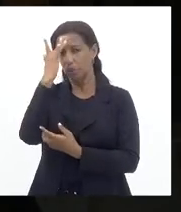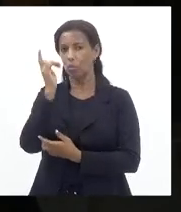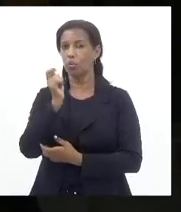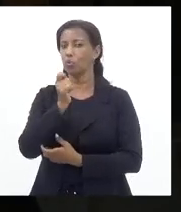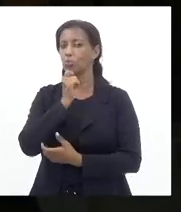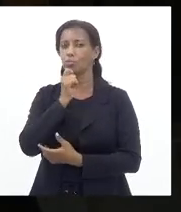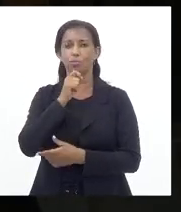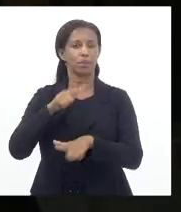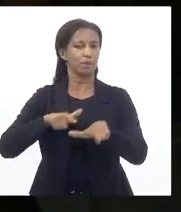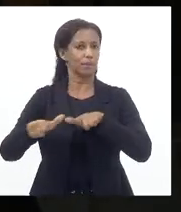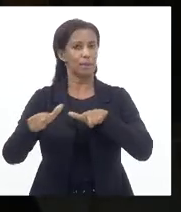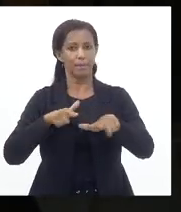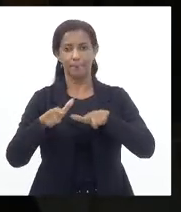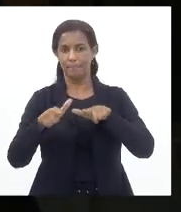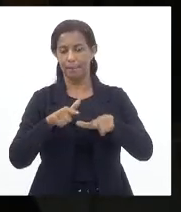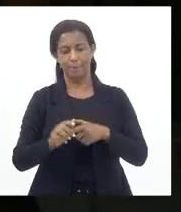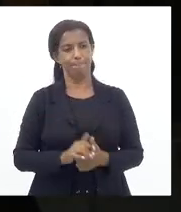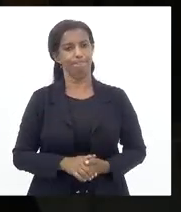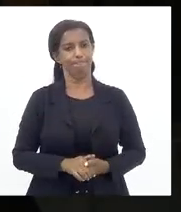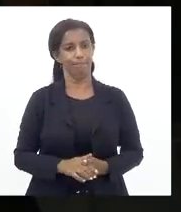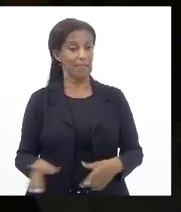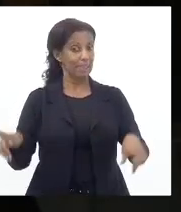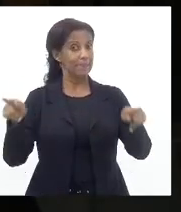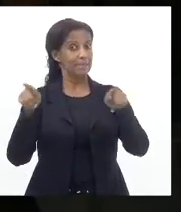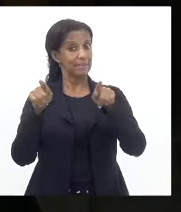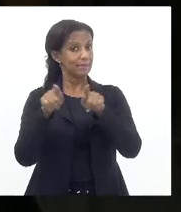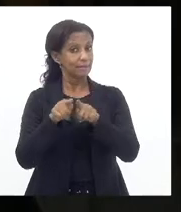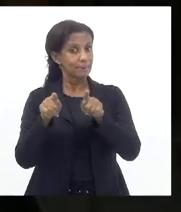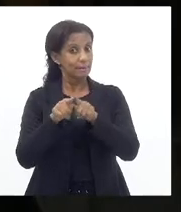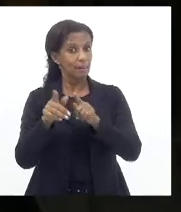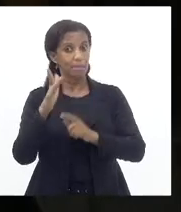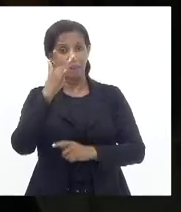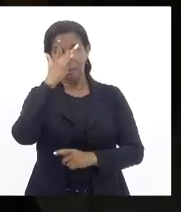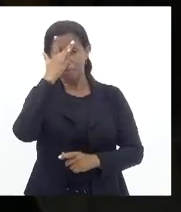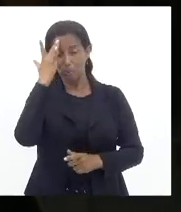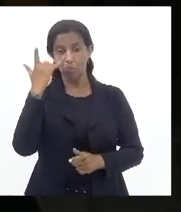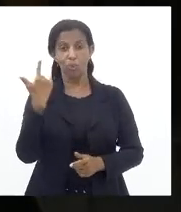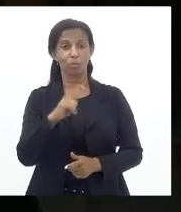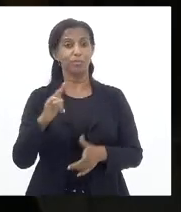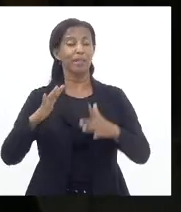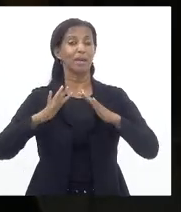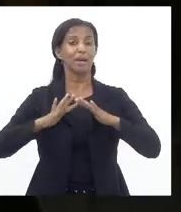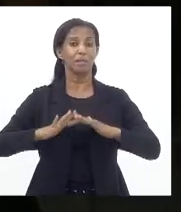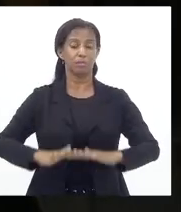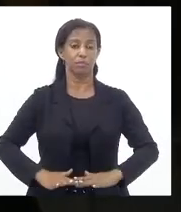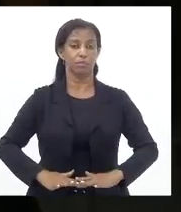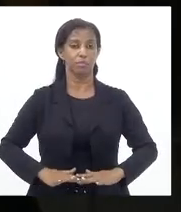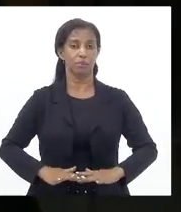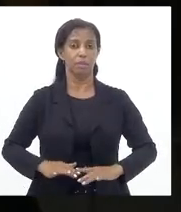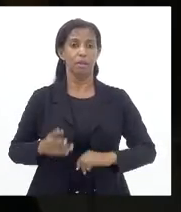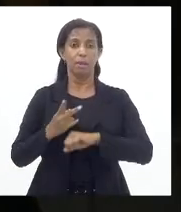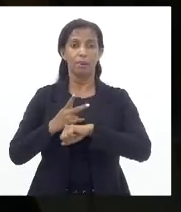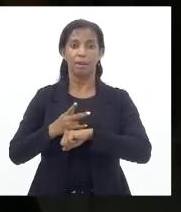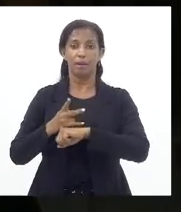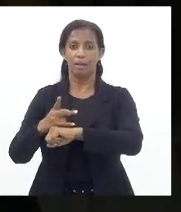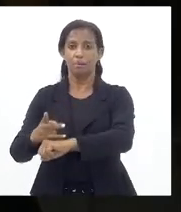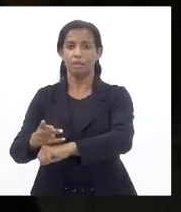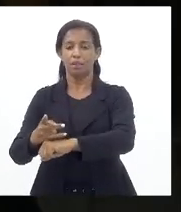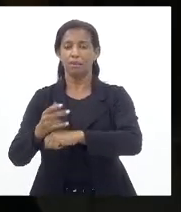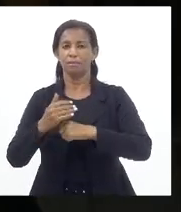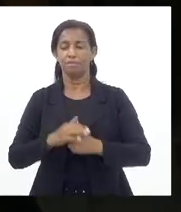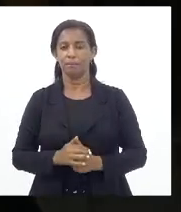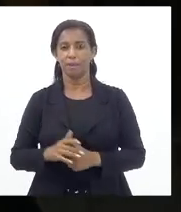Inclusive Aqueles Que nem ânimo Tem mais Para procurar Emprego